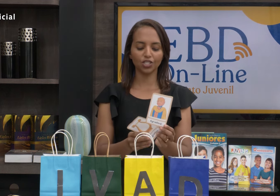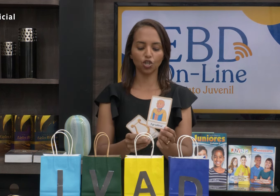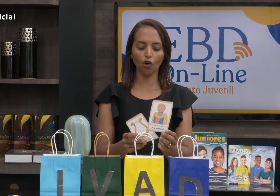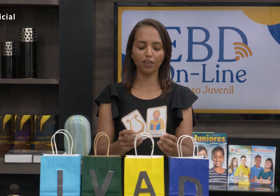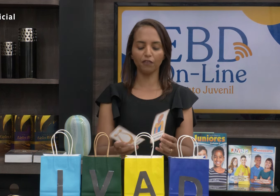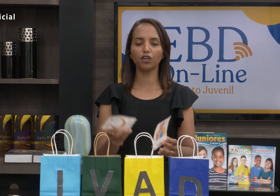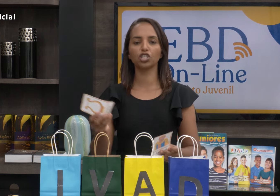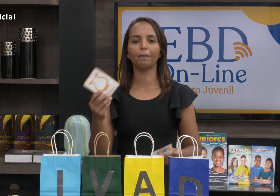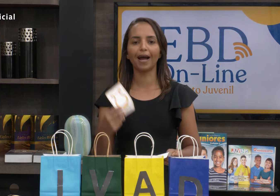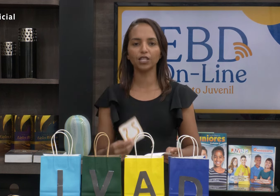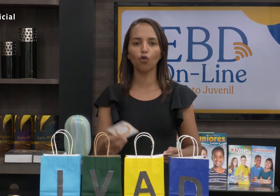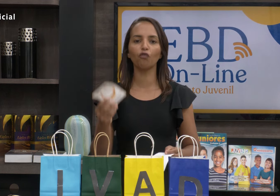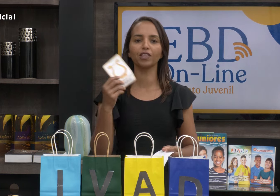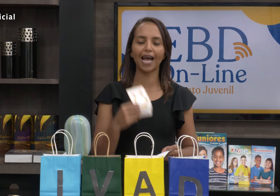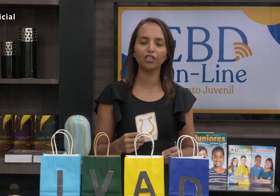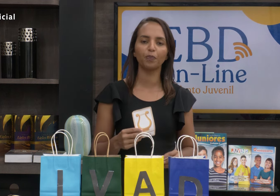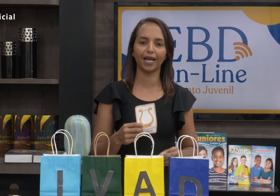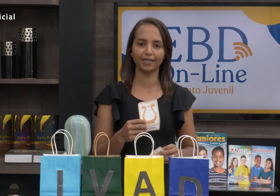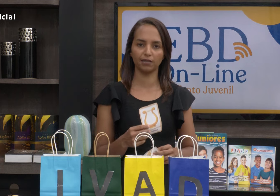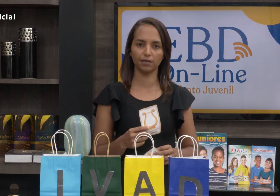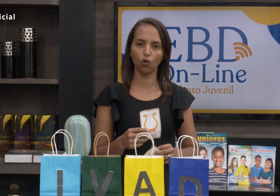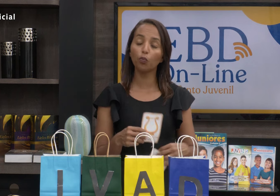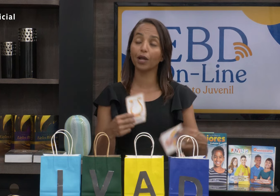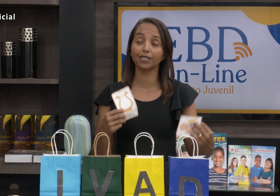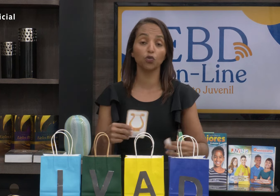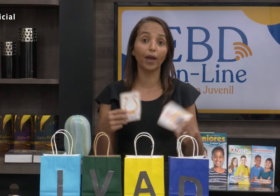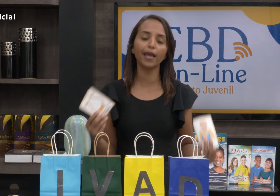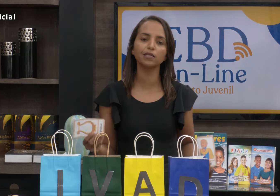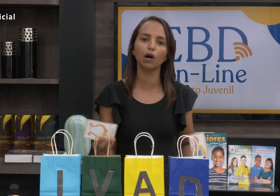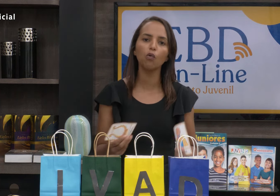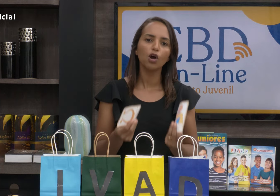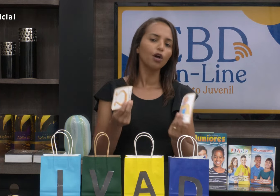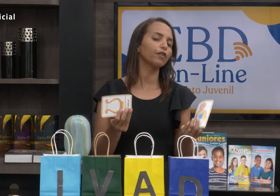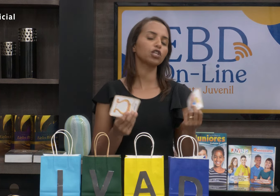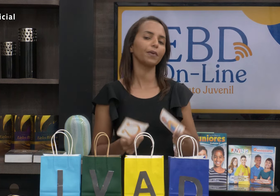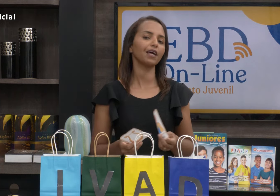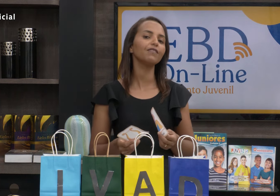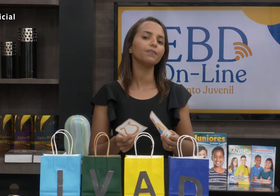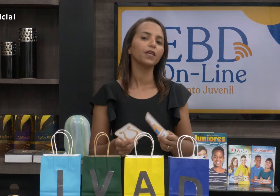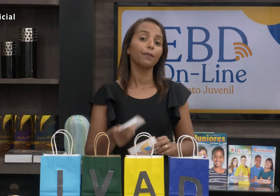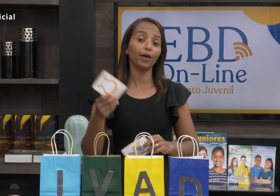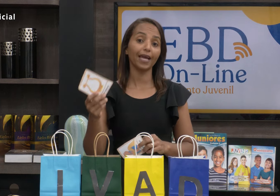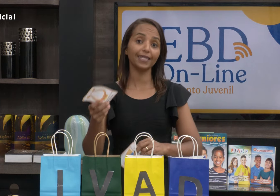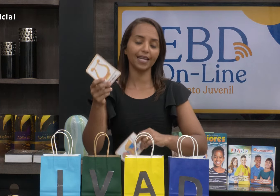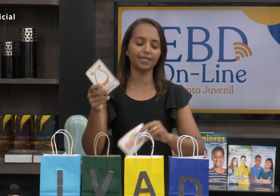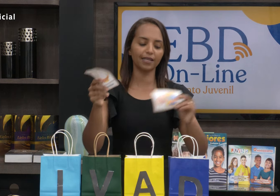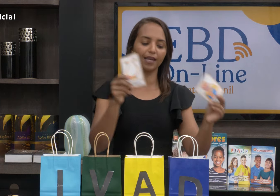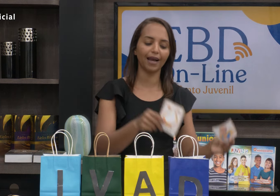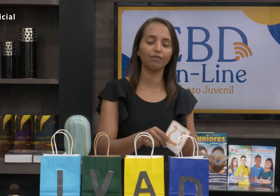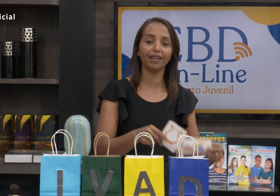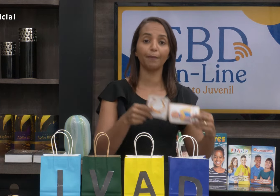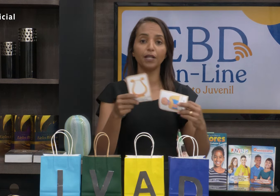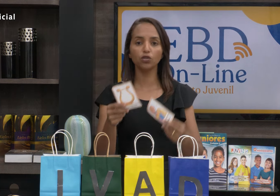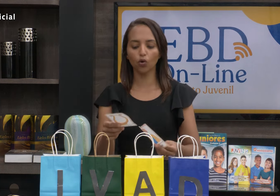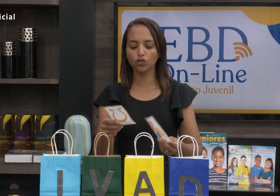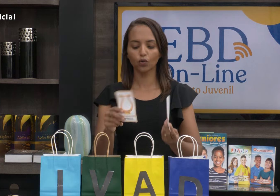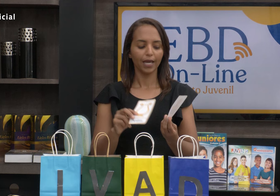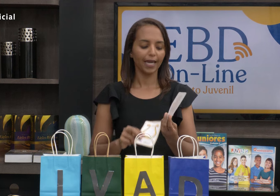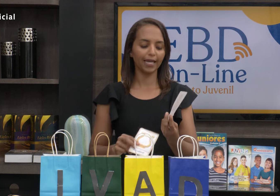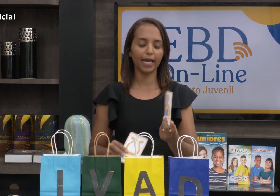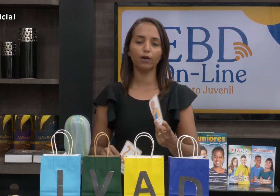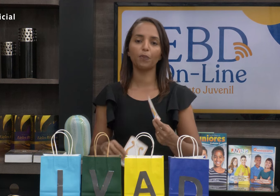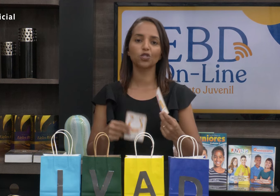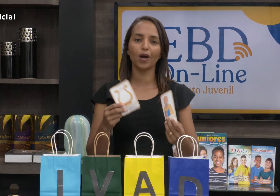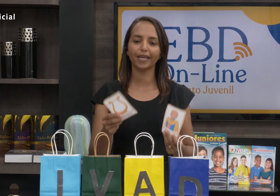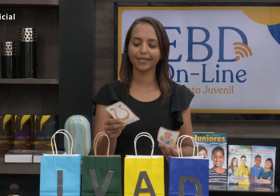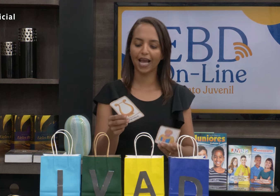esse jovem que foi chamado e convidado para a casa de Saúl, para a casa do rei Saúl, foi chamado Davi, porque além dele ser dedicado, ele era habilidoso,